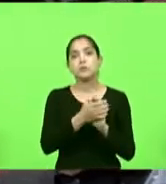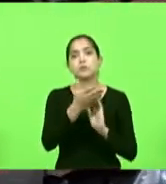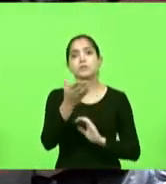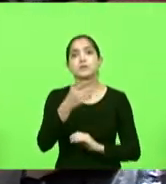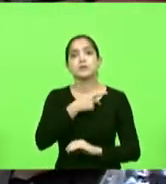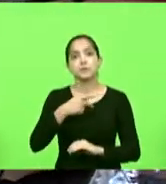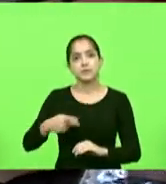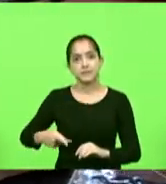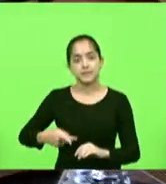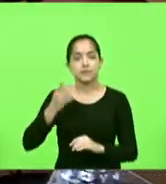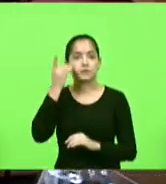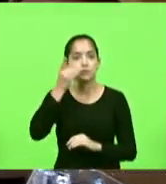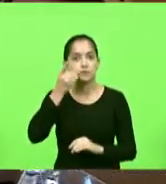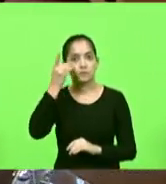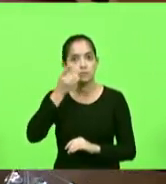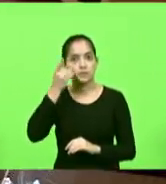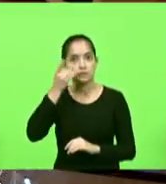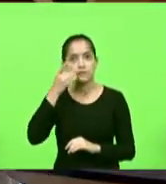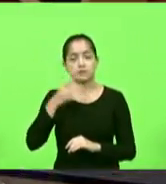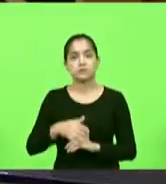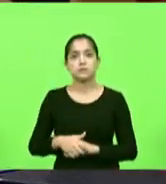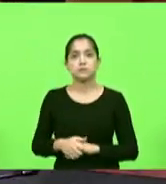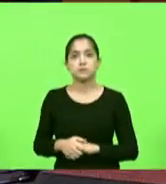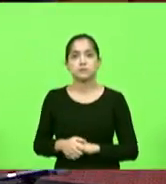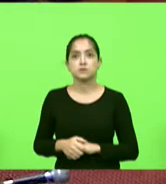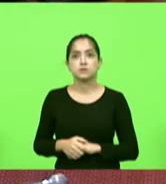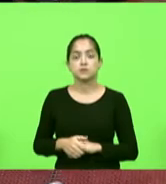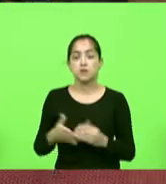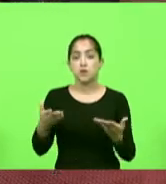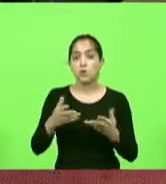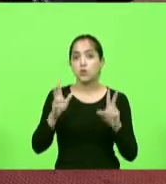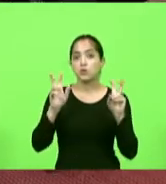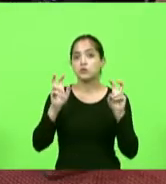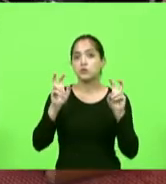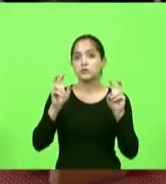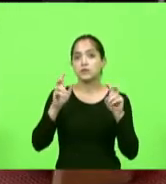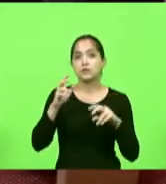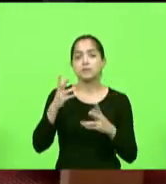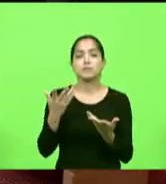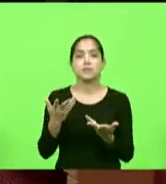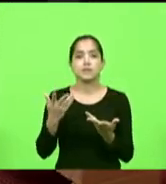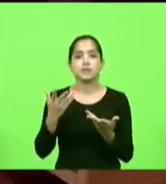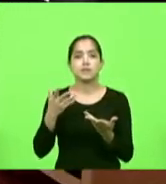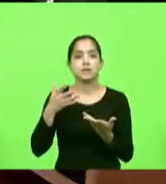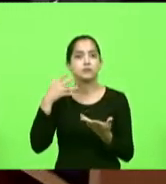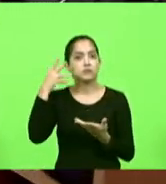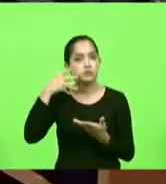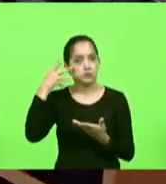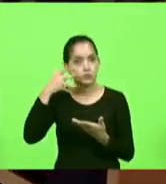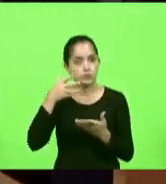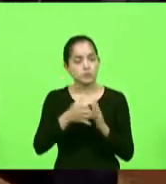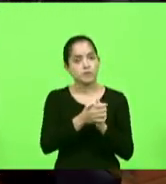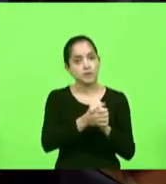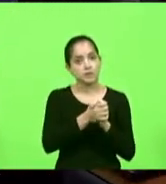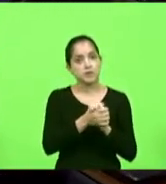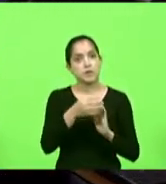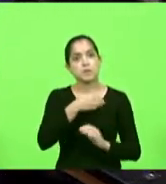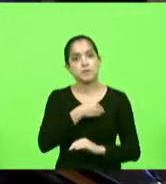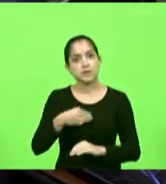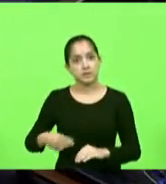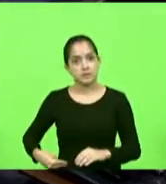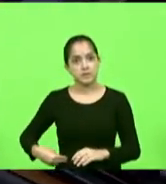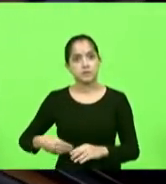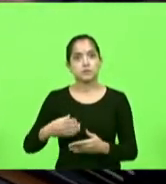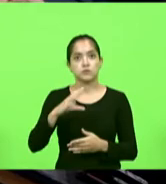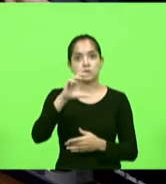deputados minha fala minha hoje aqui é parabenizar o ministro Cássio Nunes Marques